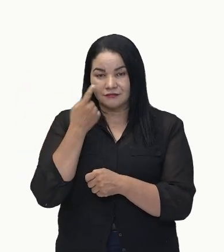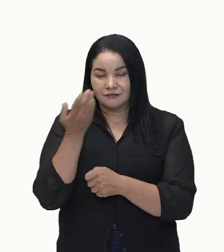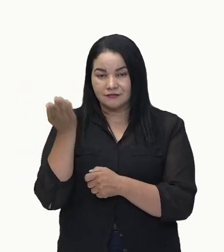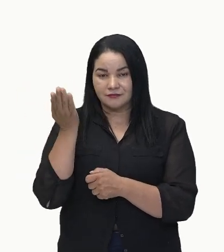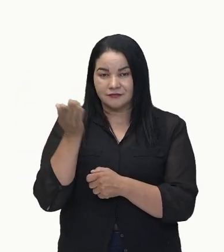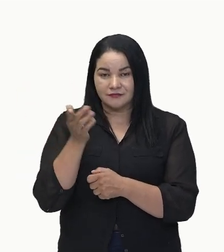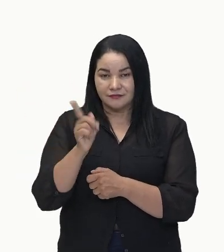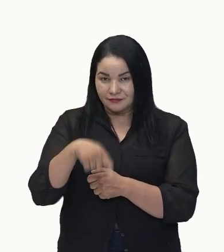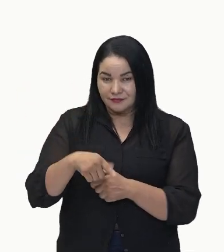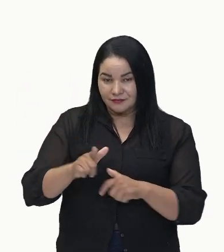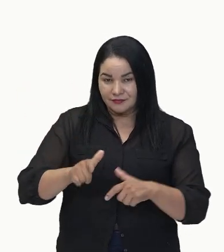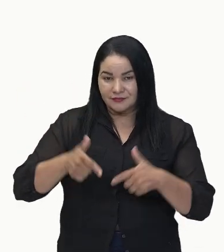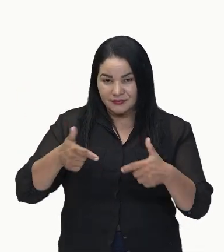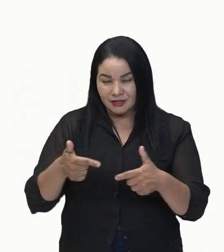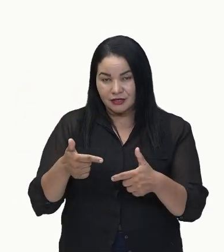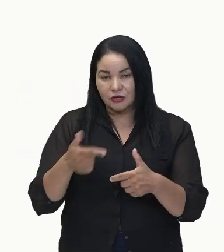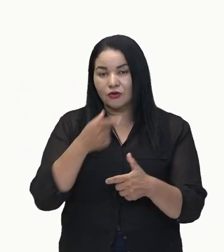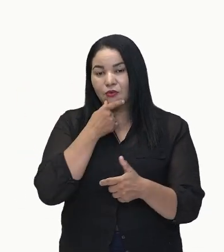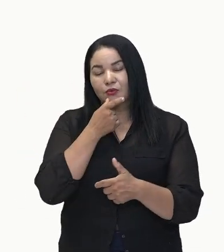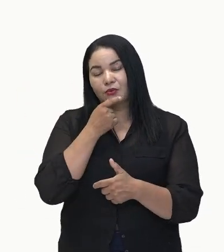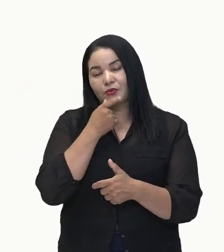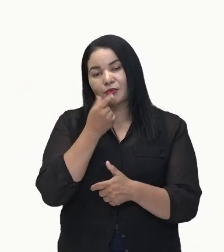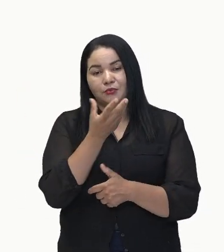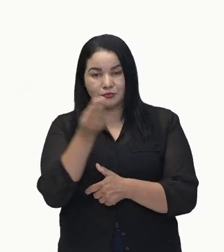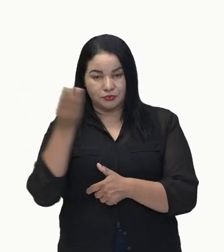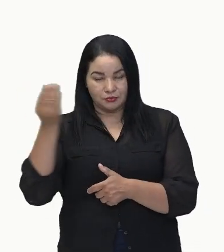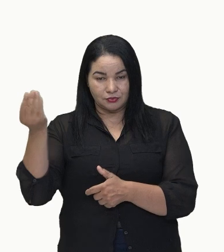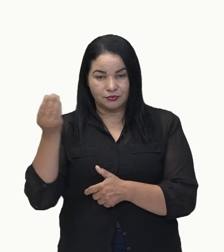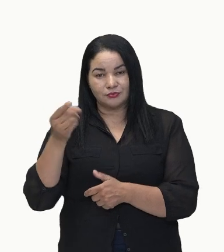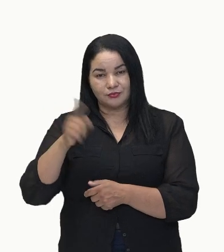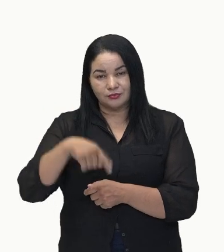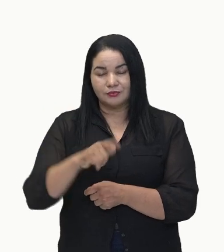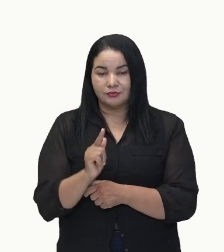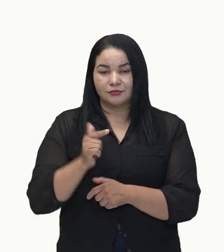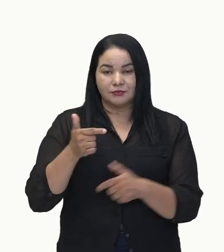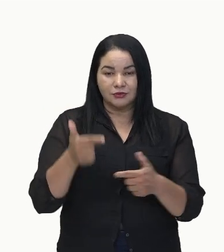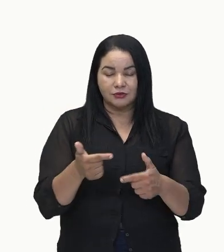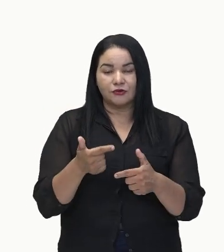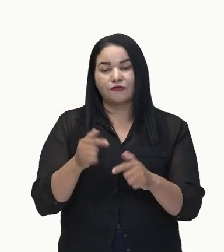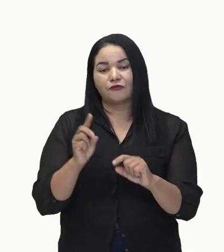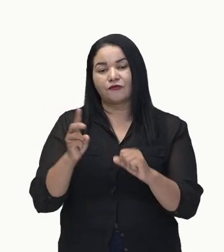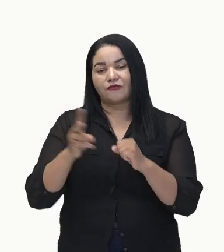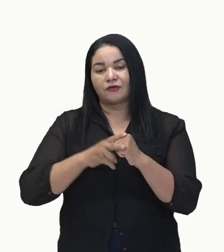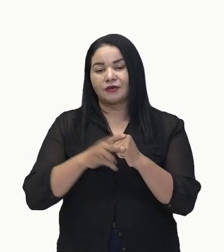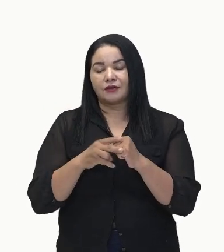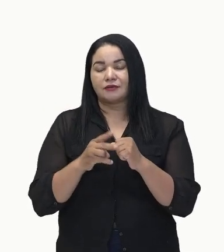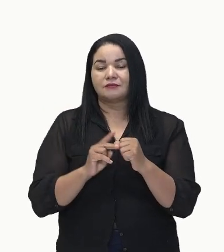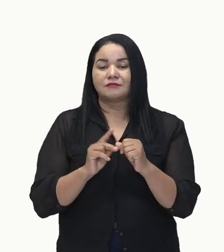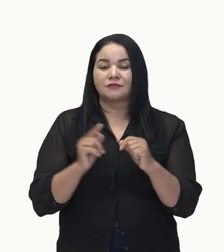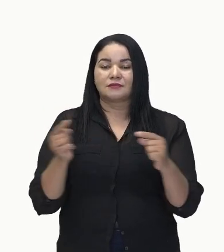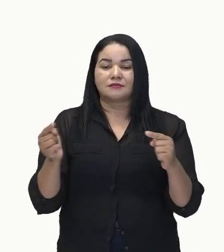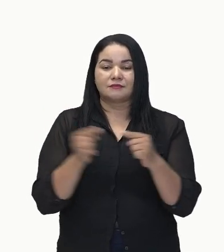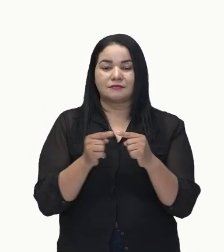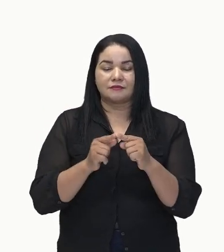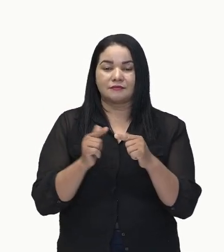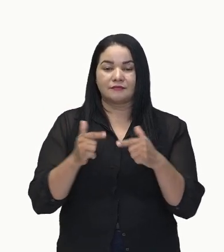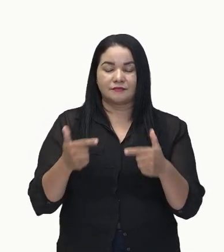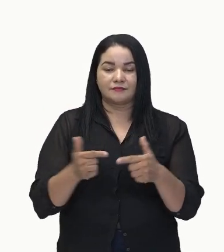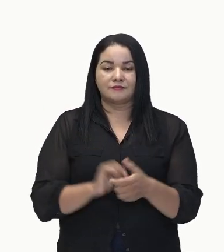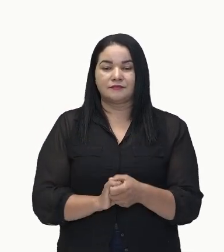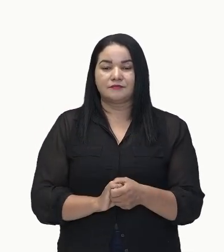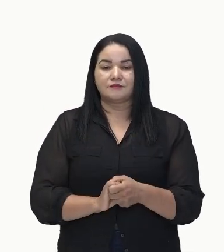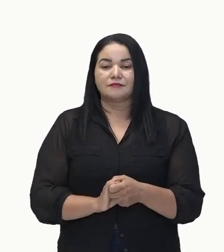ação? Viajou? É uma ação. É um verbo significativo. Então, o núcleo é um verbo